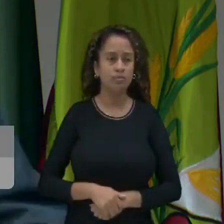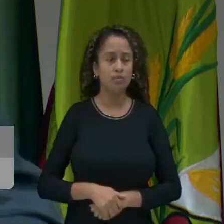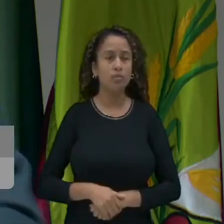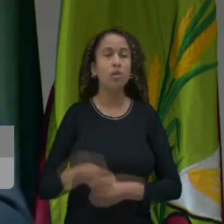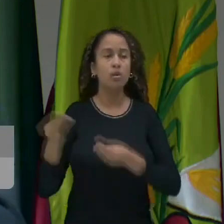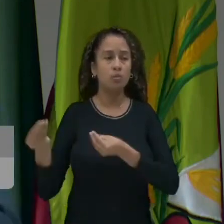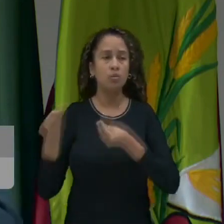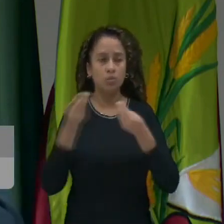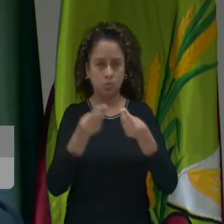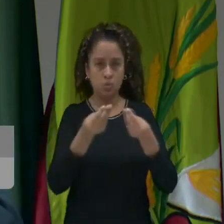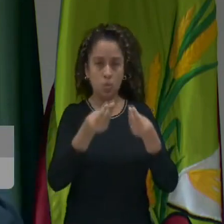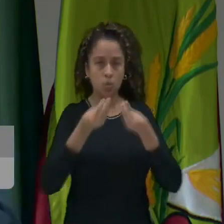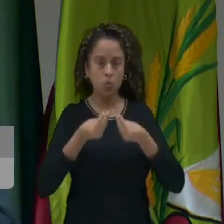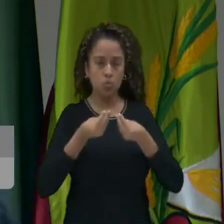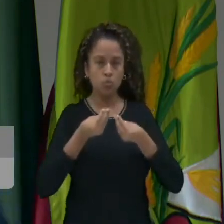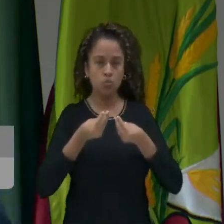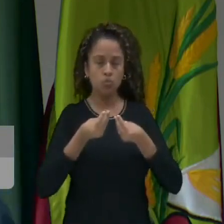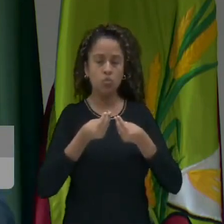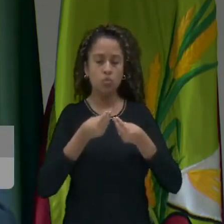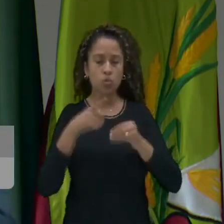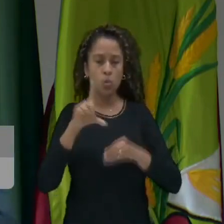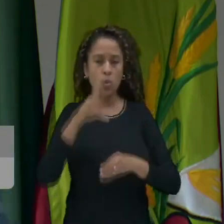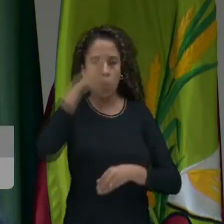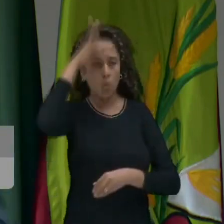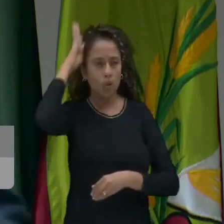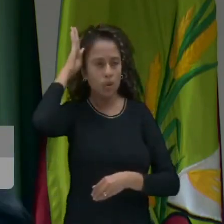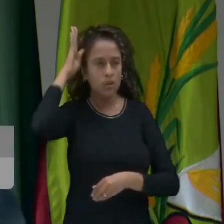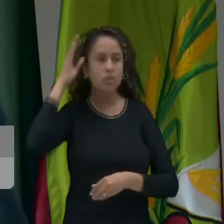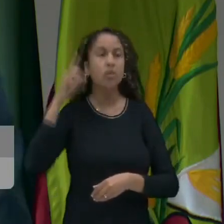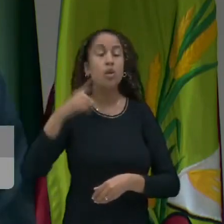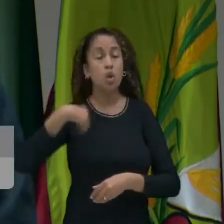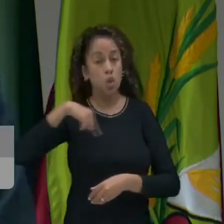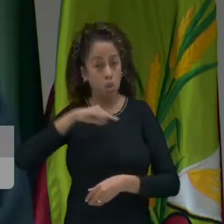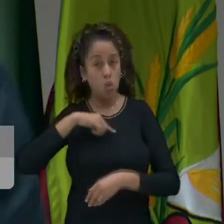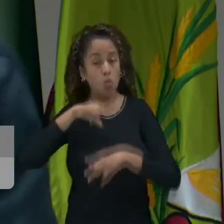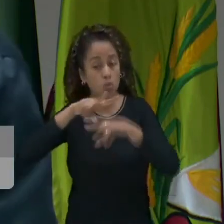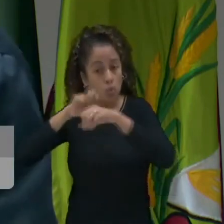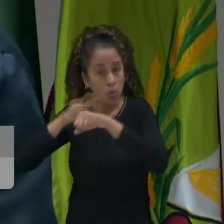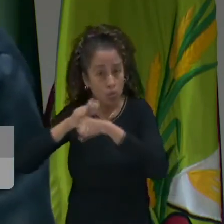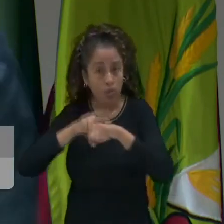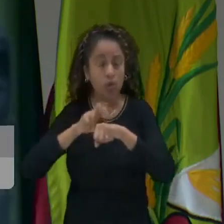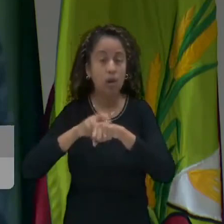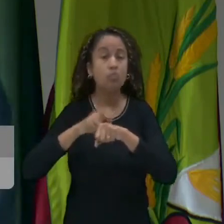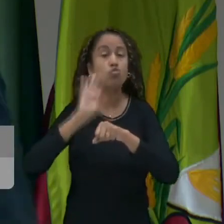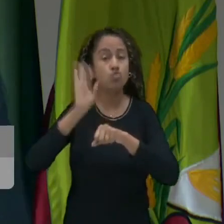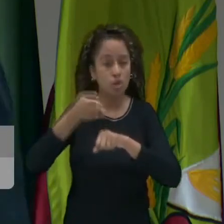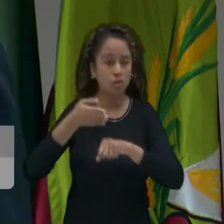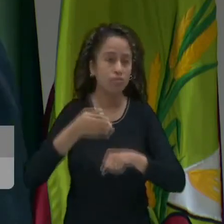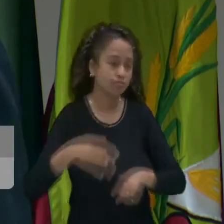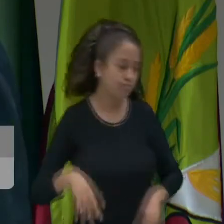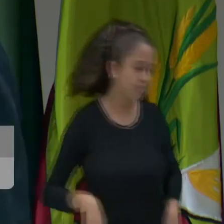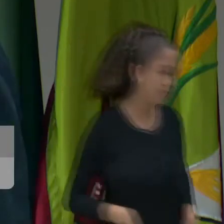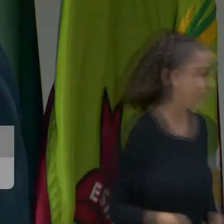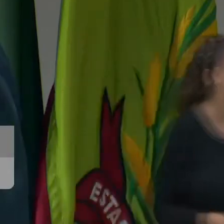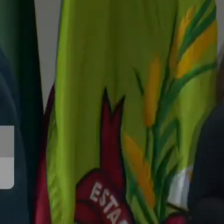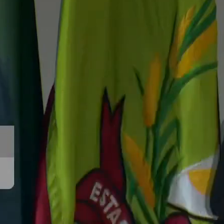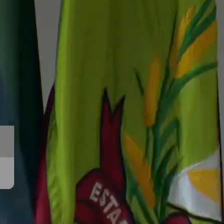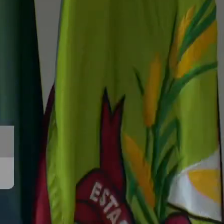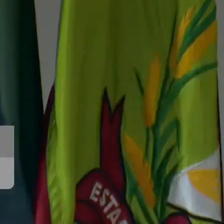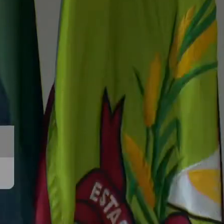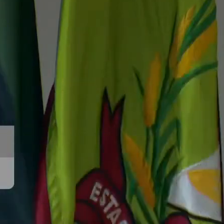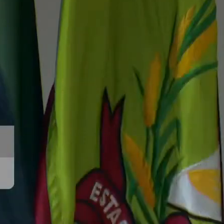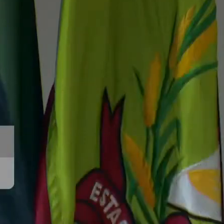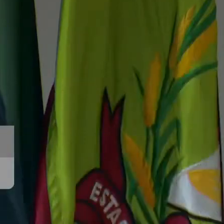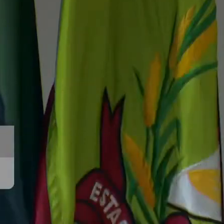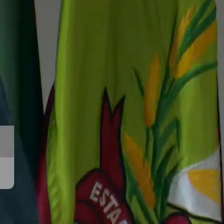dar o tempo para vereador Lucas, que me concedeu. Nós convocamos regimentalmente a vinda do secretário de segurança